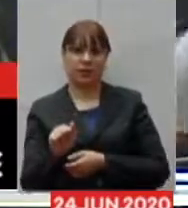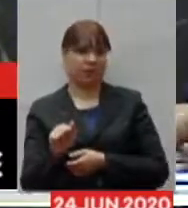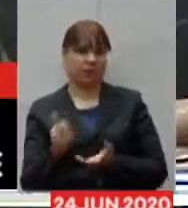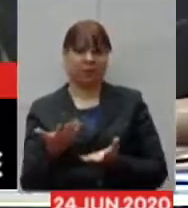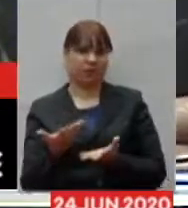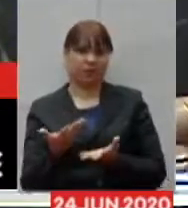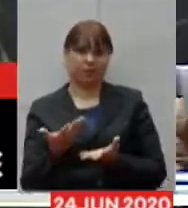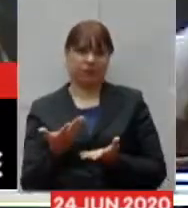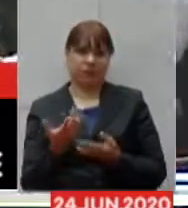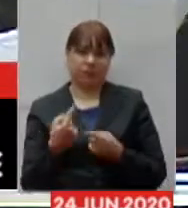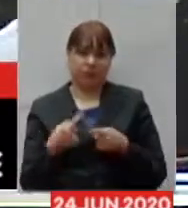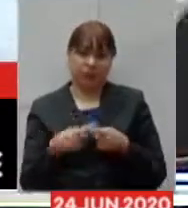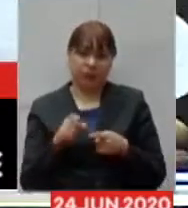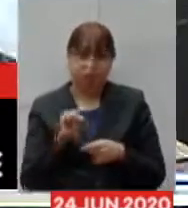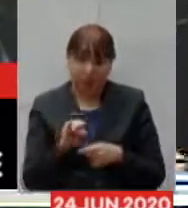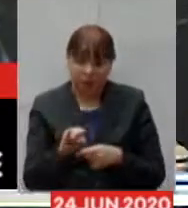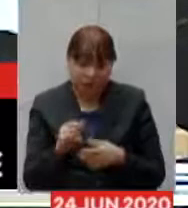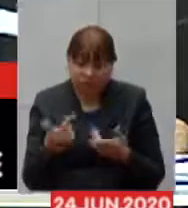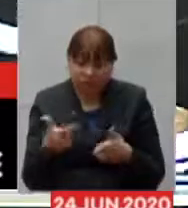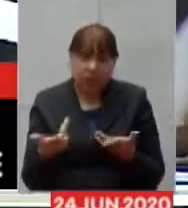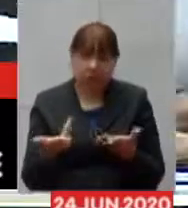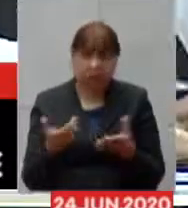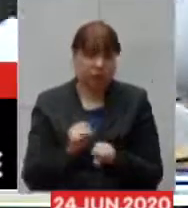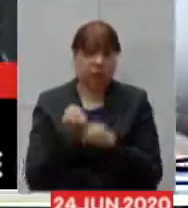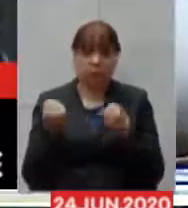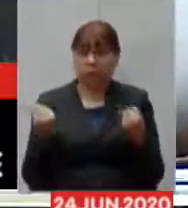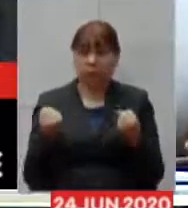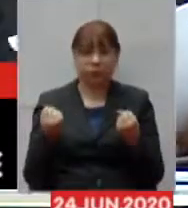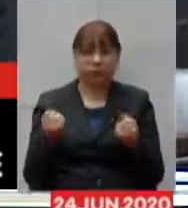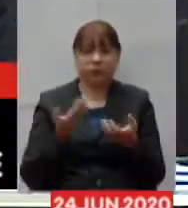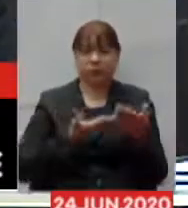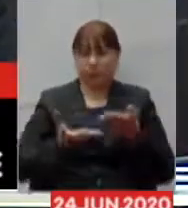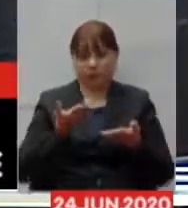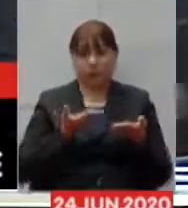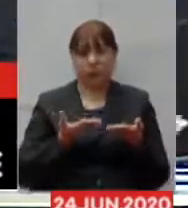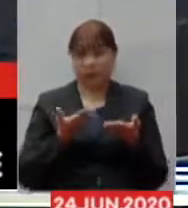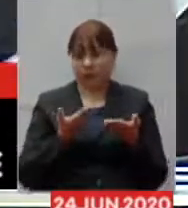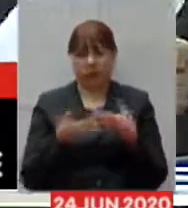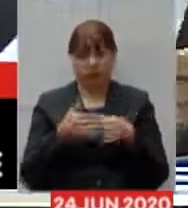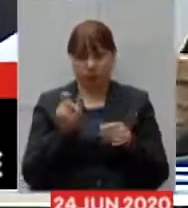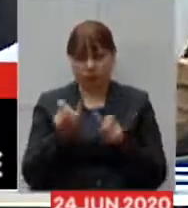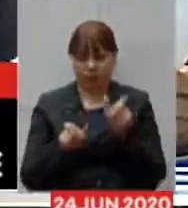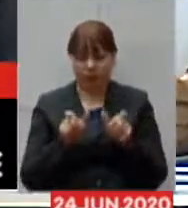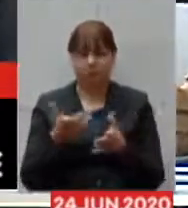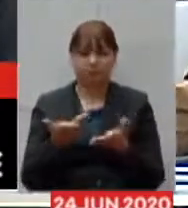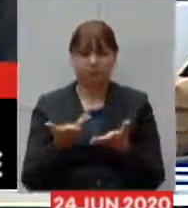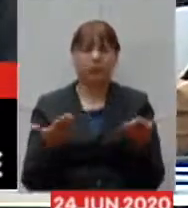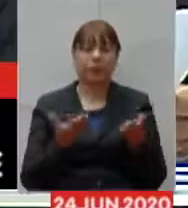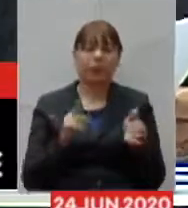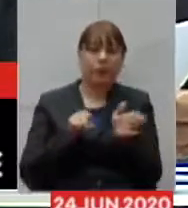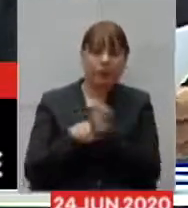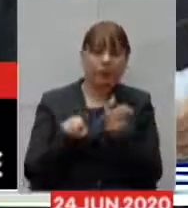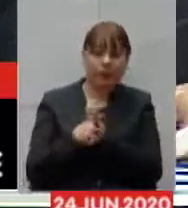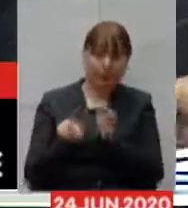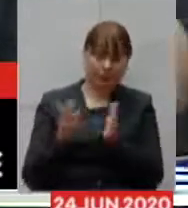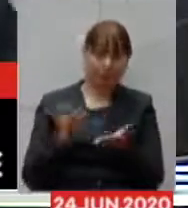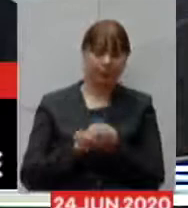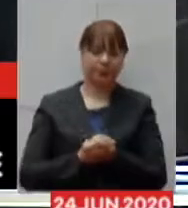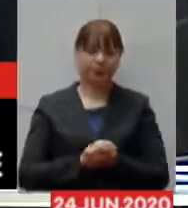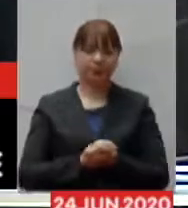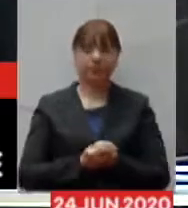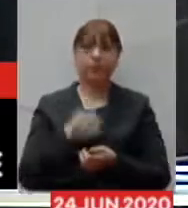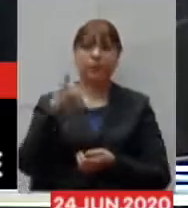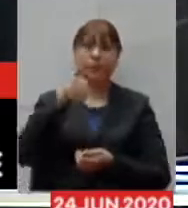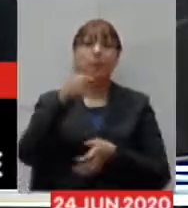torna-se impossível né intubação de qualquer paciente bom então vamos lá as perguntas primeira